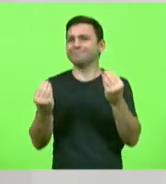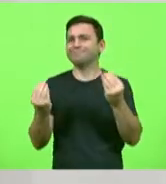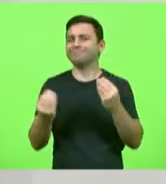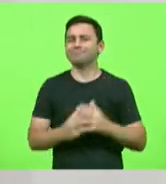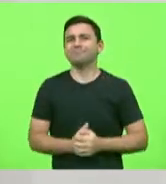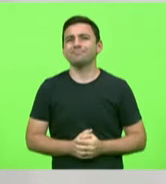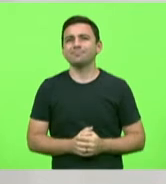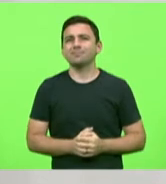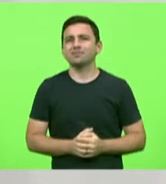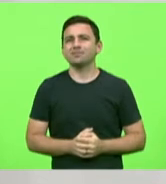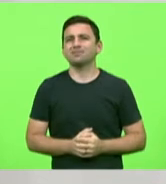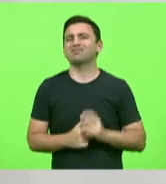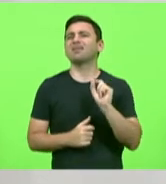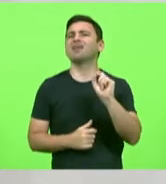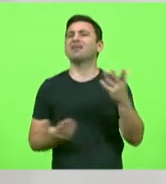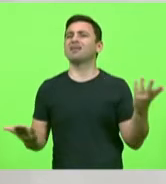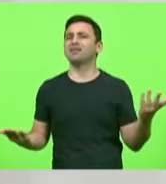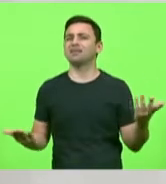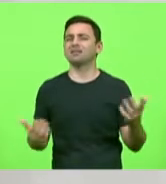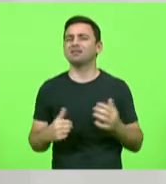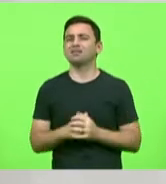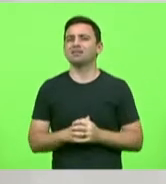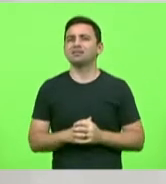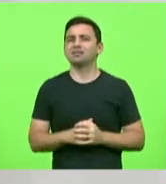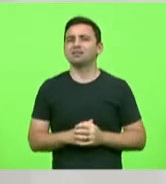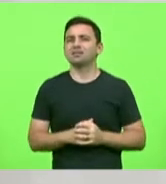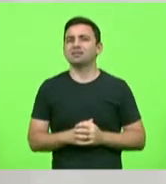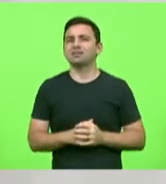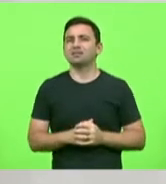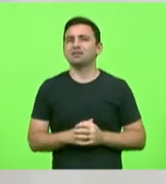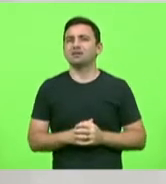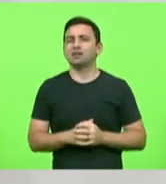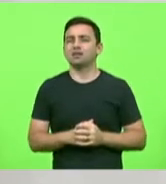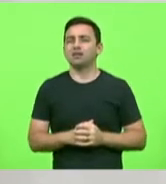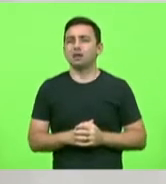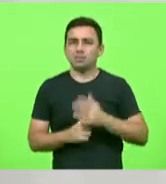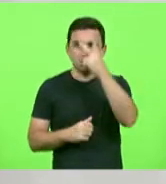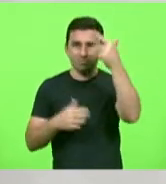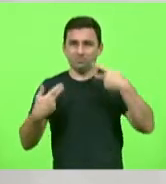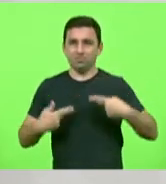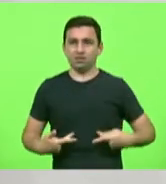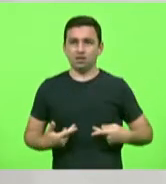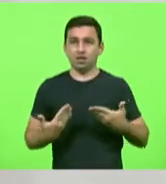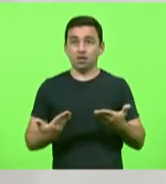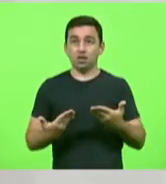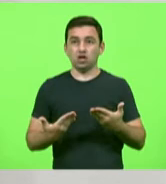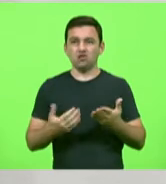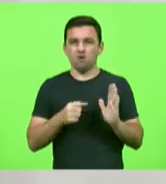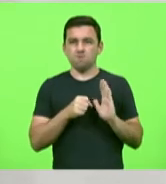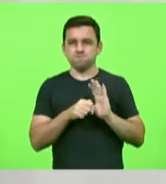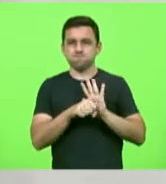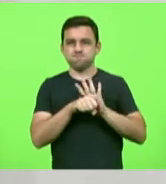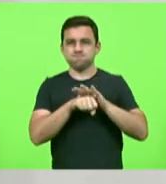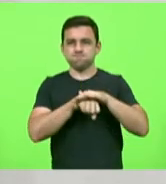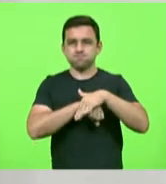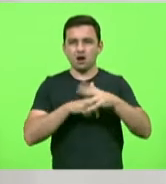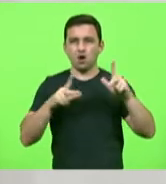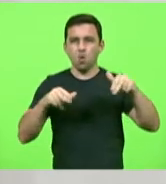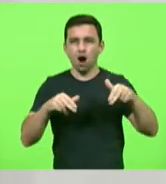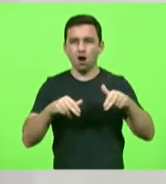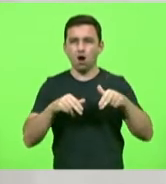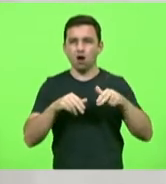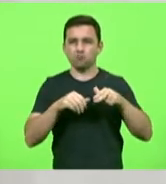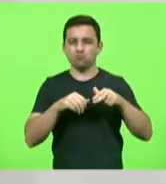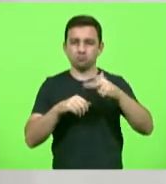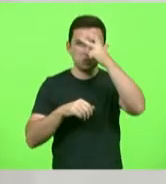o que que é isso então ele a personificação do lado escuro do lado obscuro